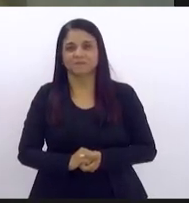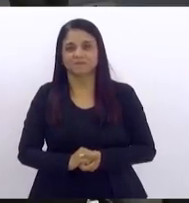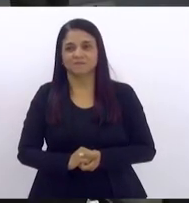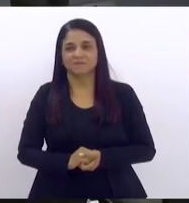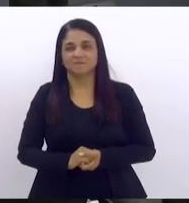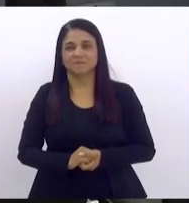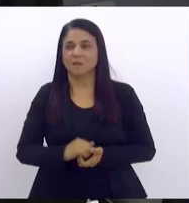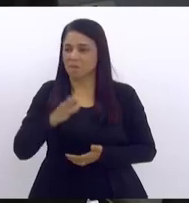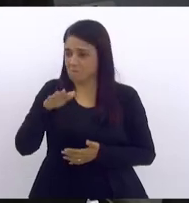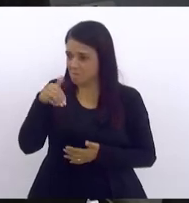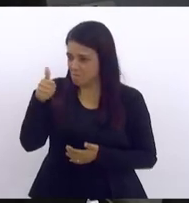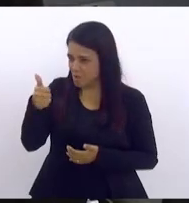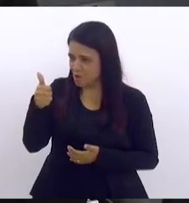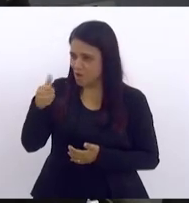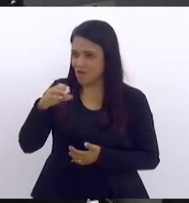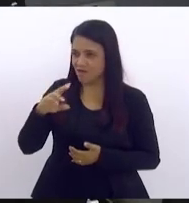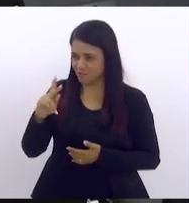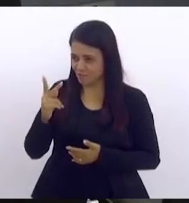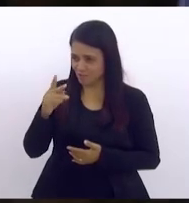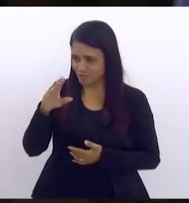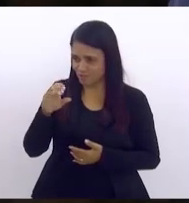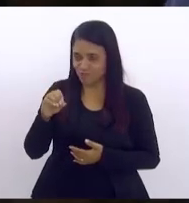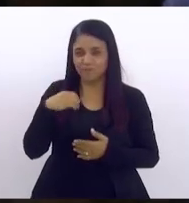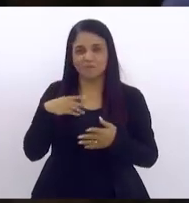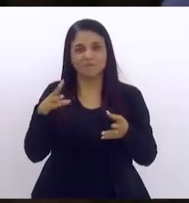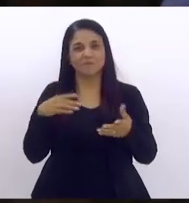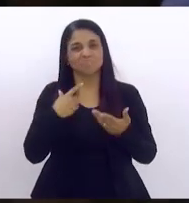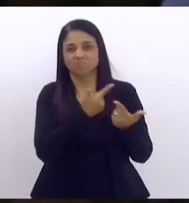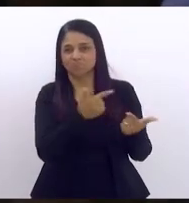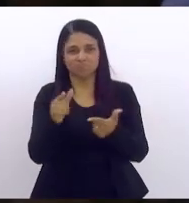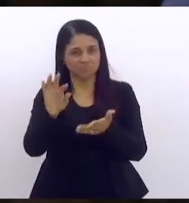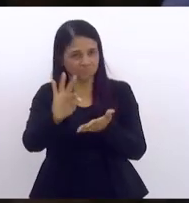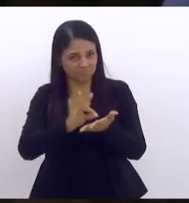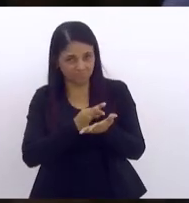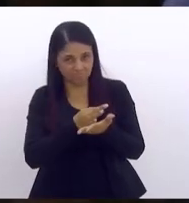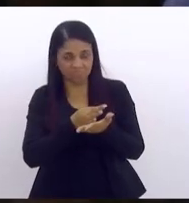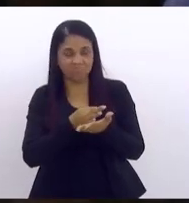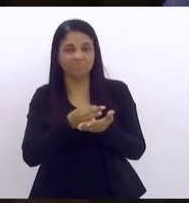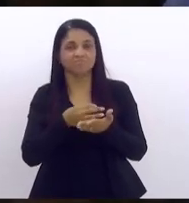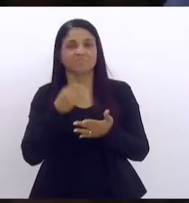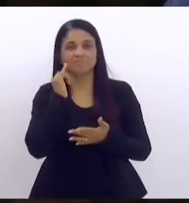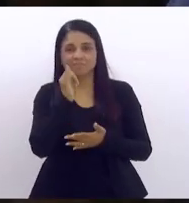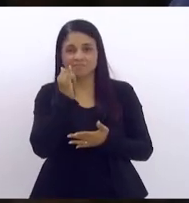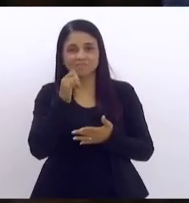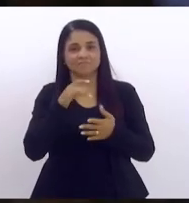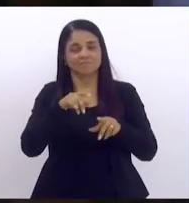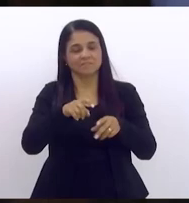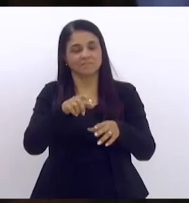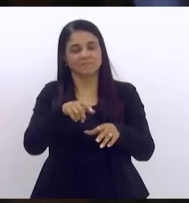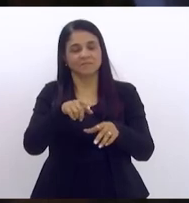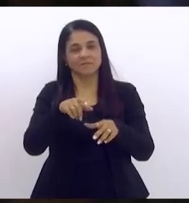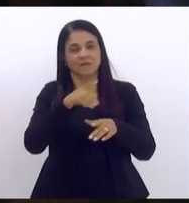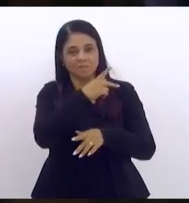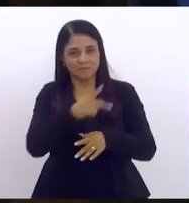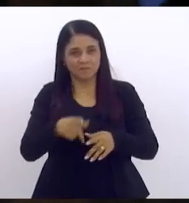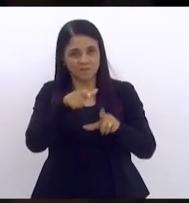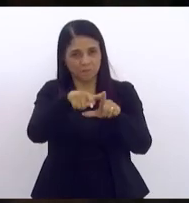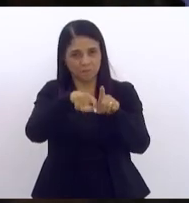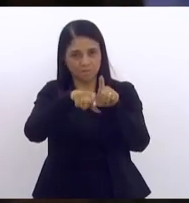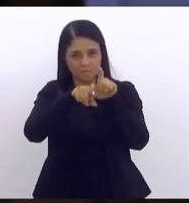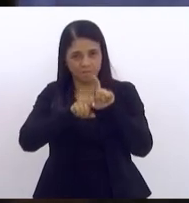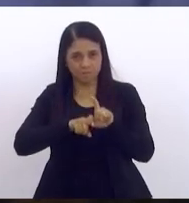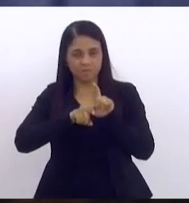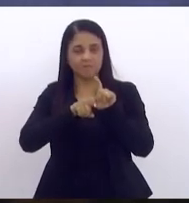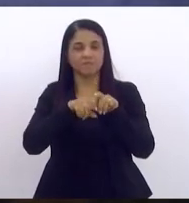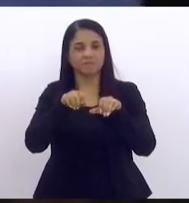melhoras aí chico machado não havendo mais orador escrito a presidente suspende a sessão até as 15